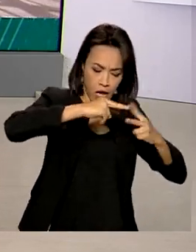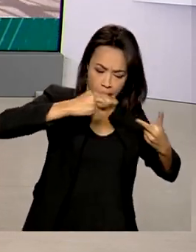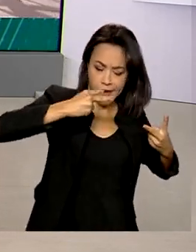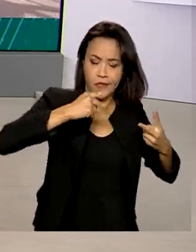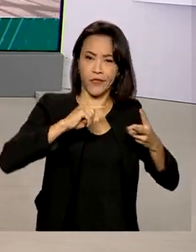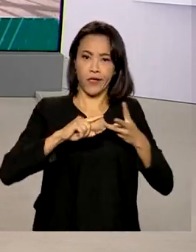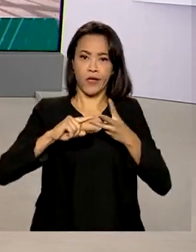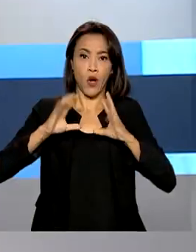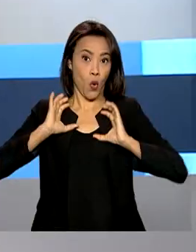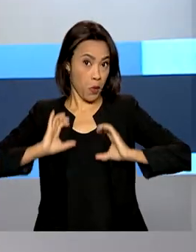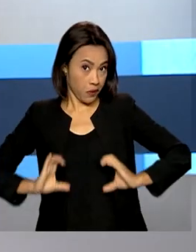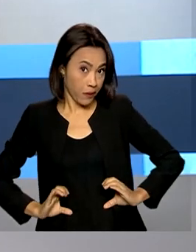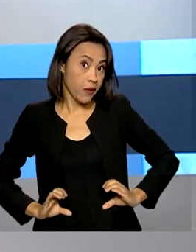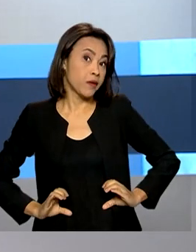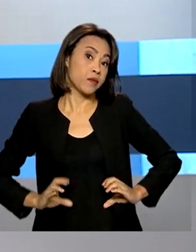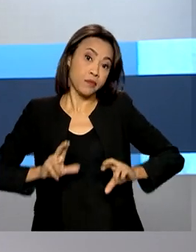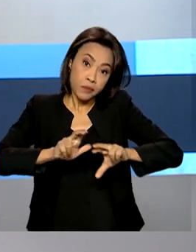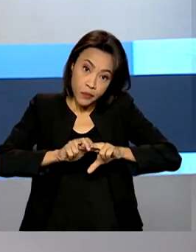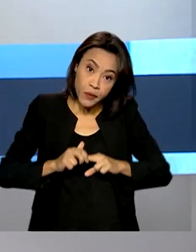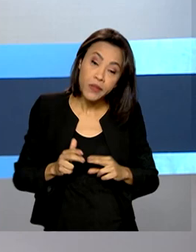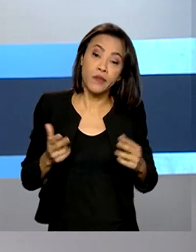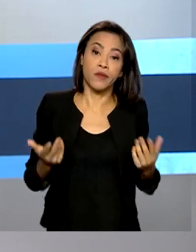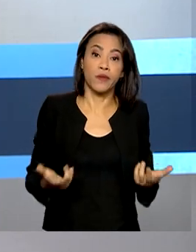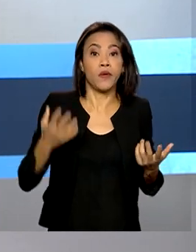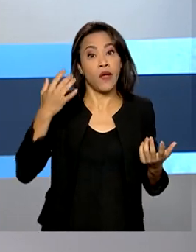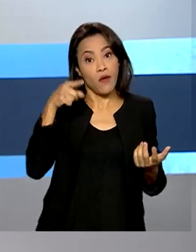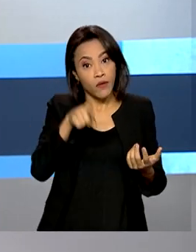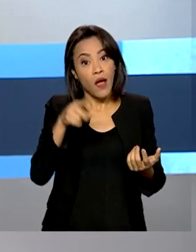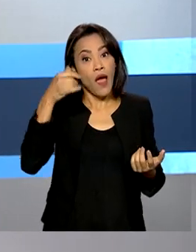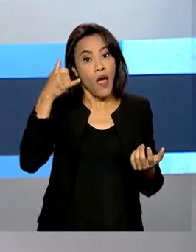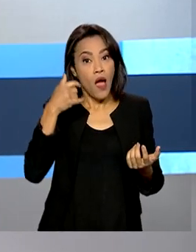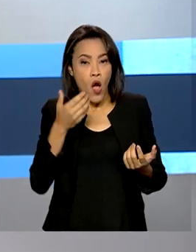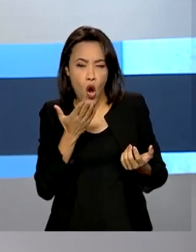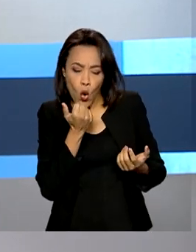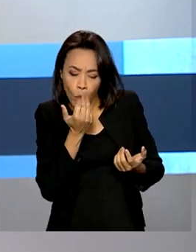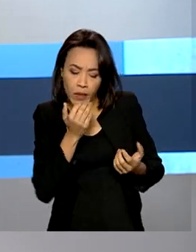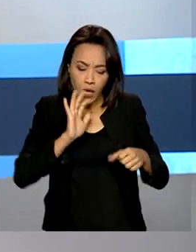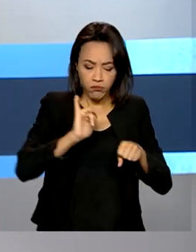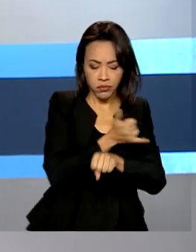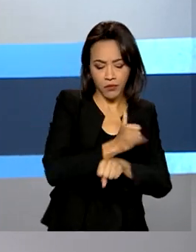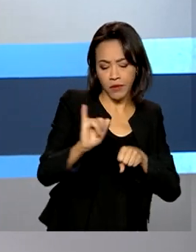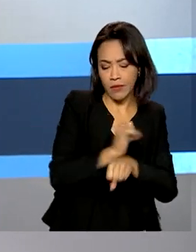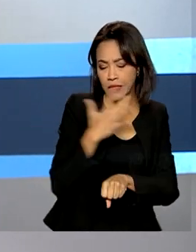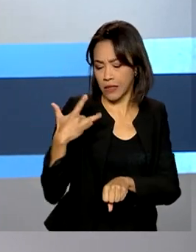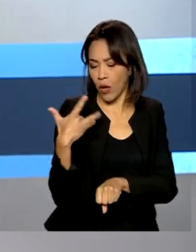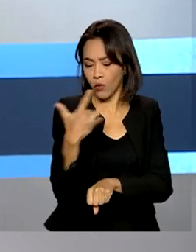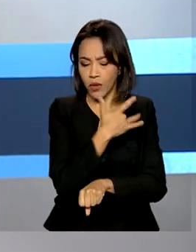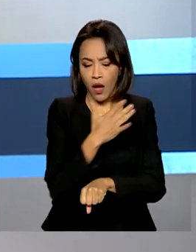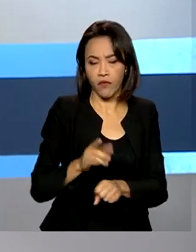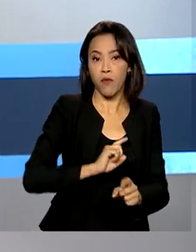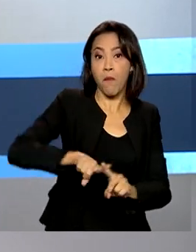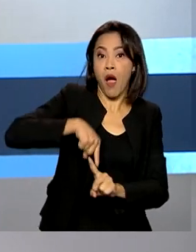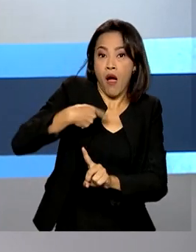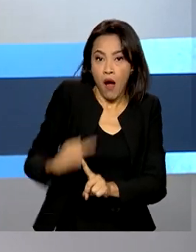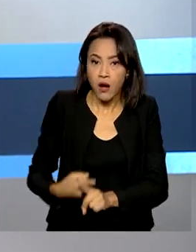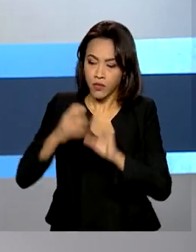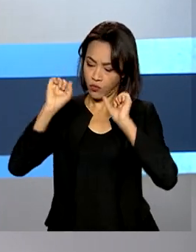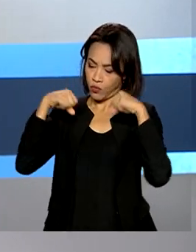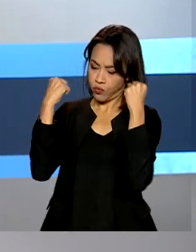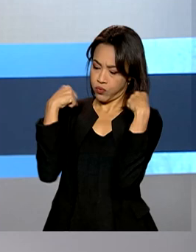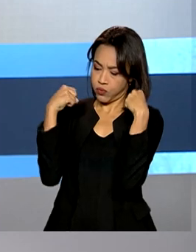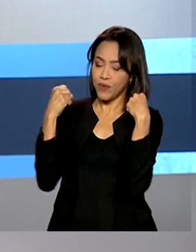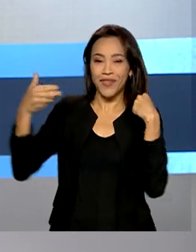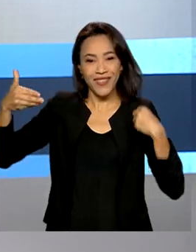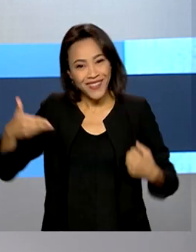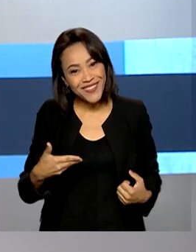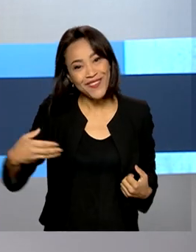comportamentais. É por isso que a prevenção por meio de uma alimentação mais saudável e a prática de exercícios físicos faz parte